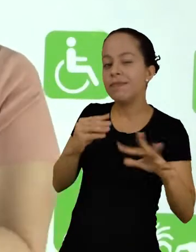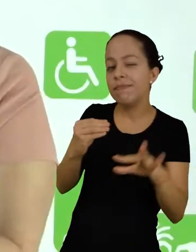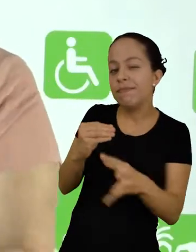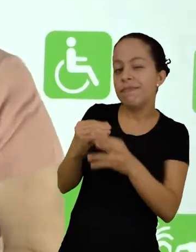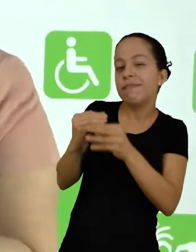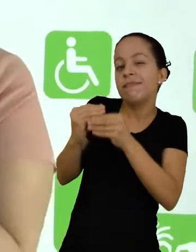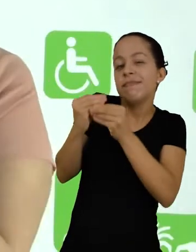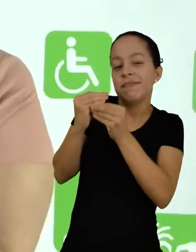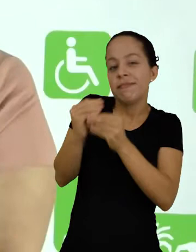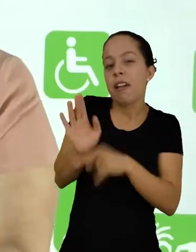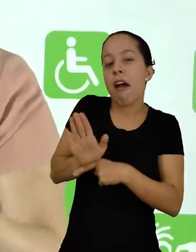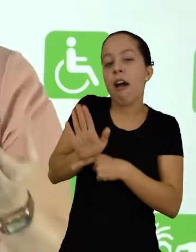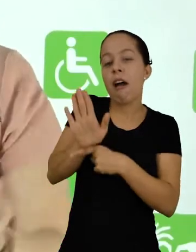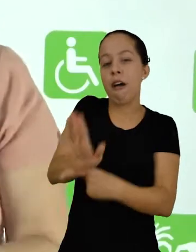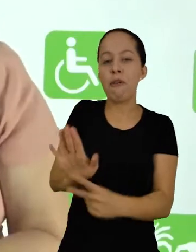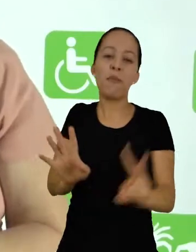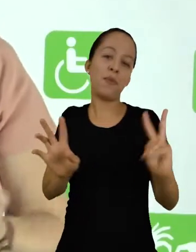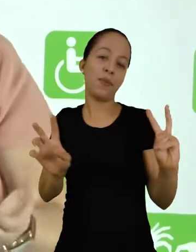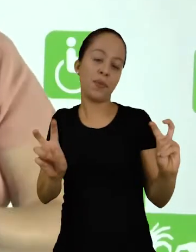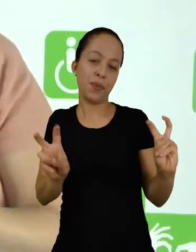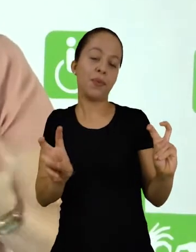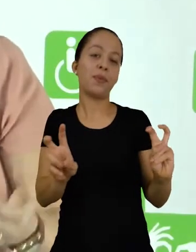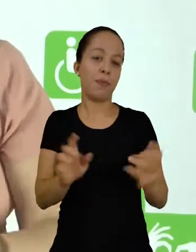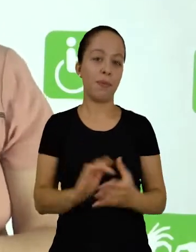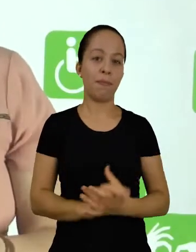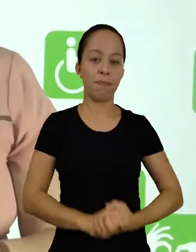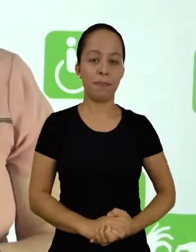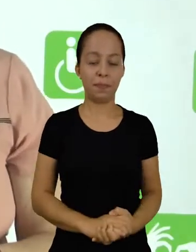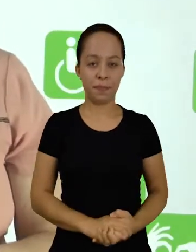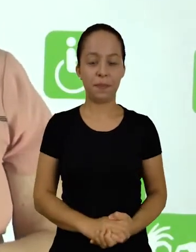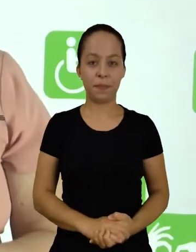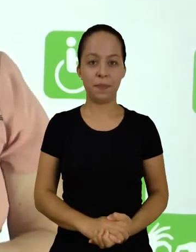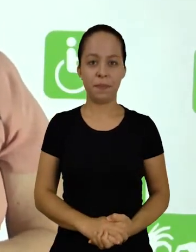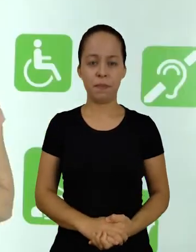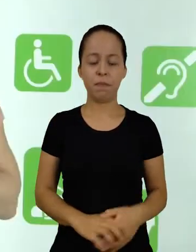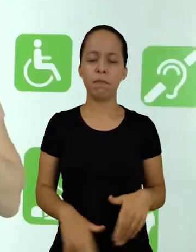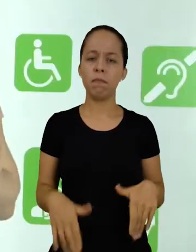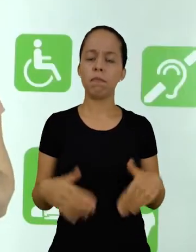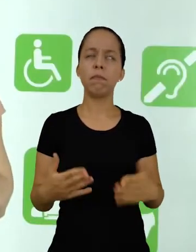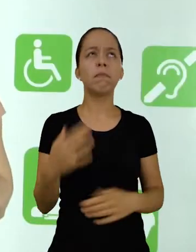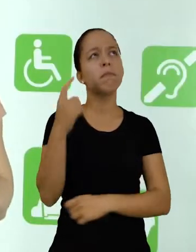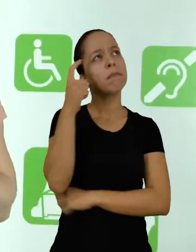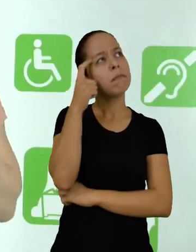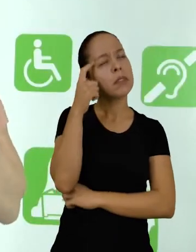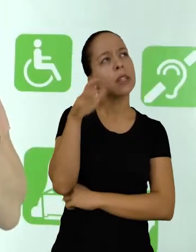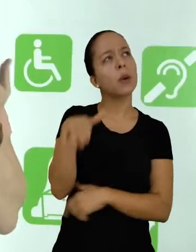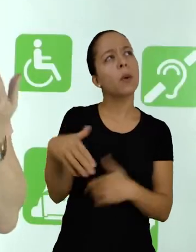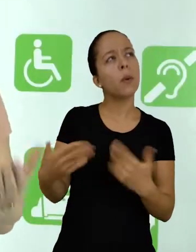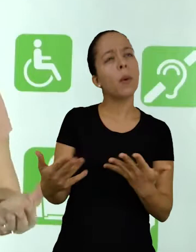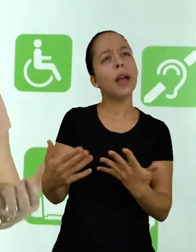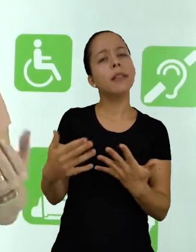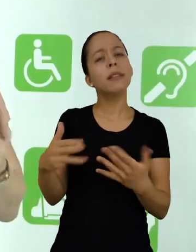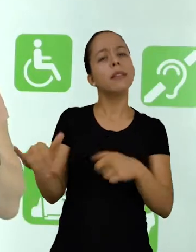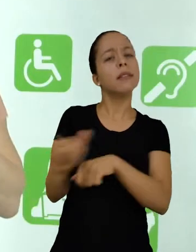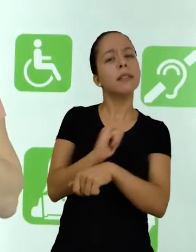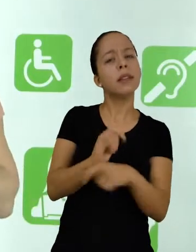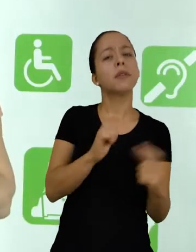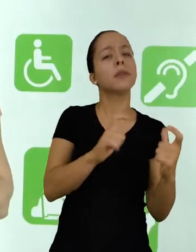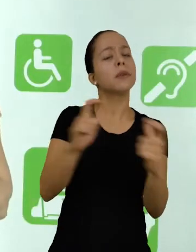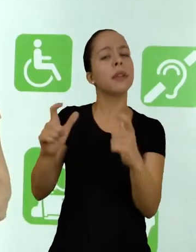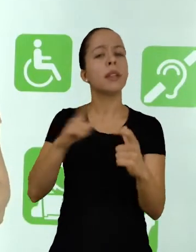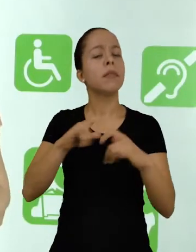contribuição sua em relação àquele assunto, em relação àquele tema. Mas então, quais os canais de